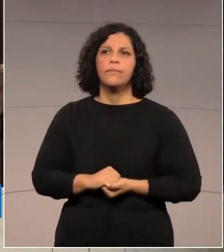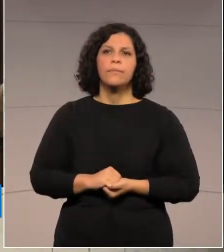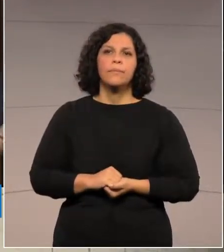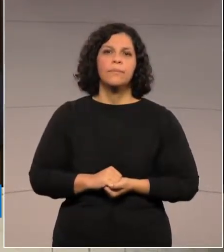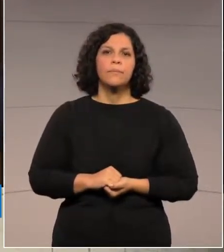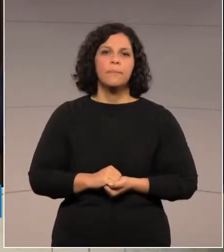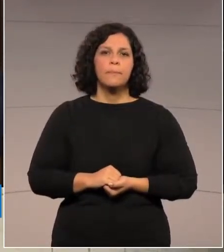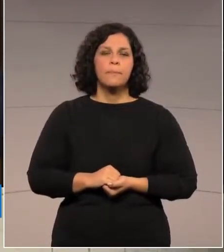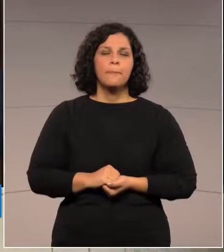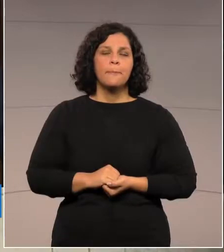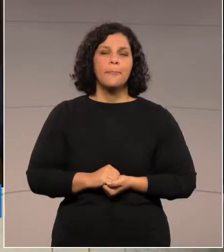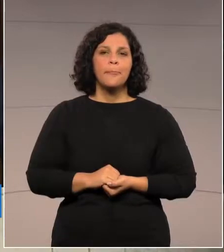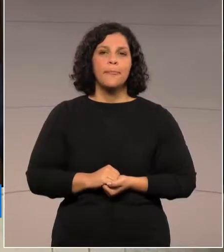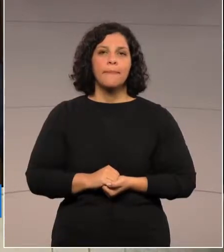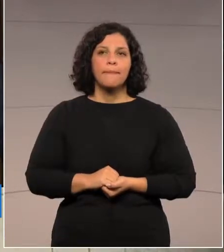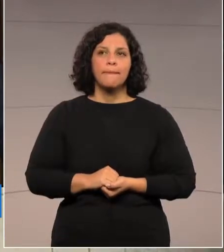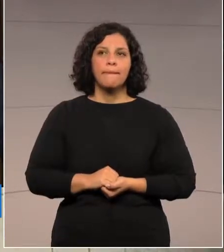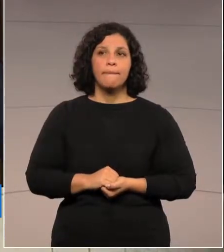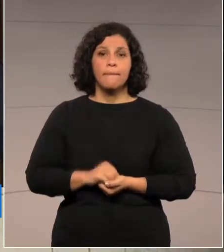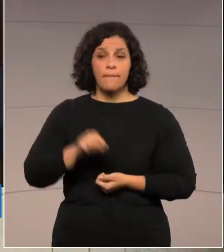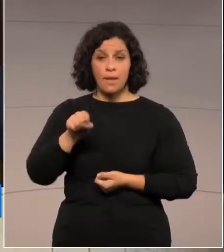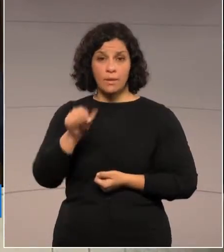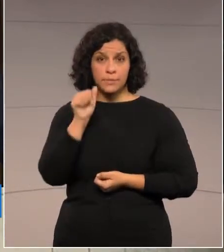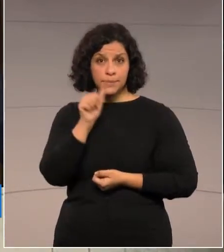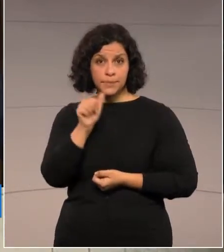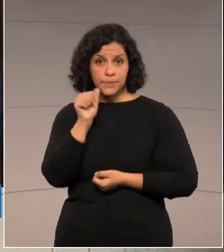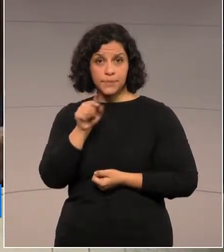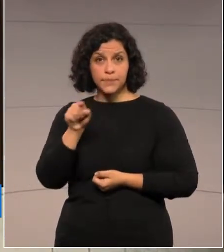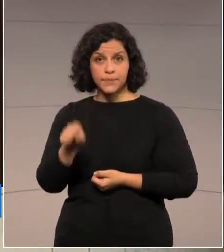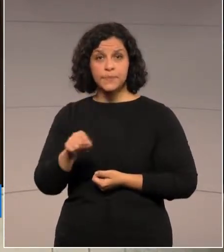Leonides, ela foi